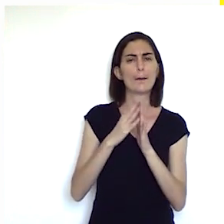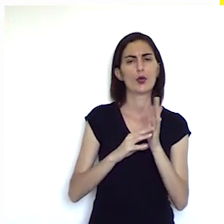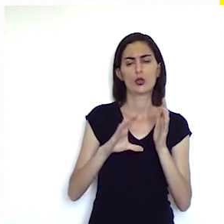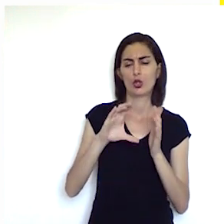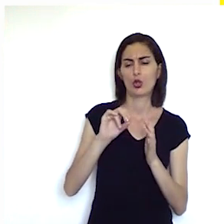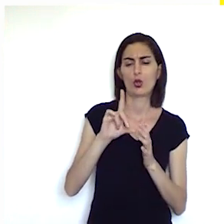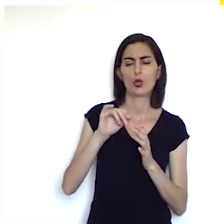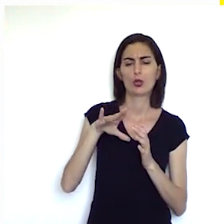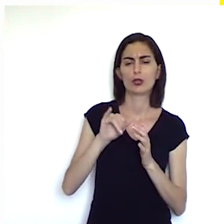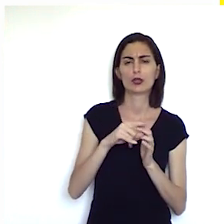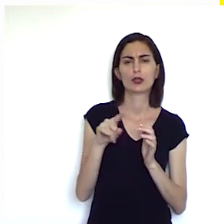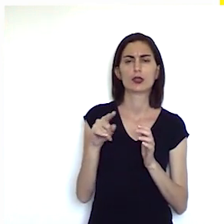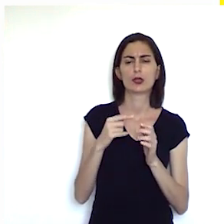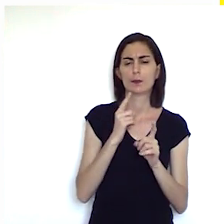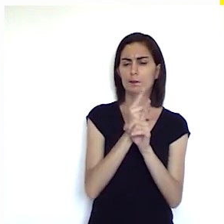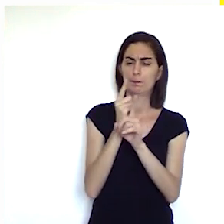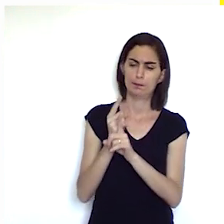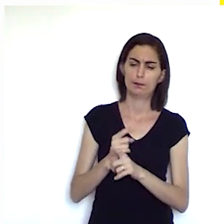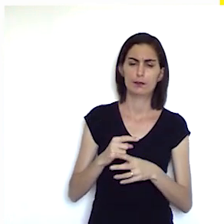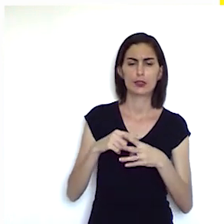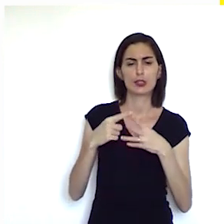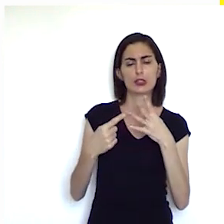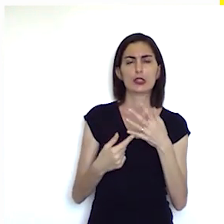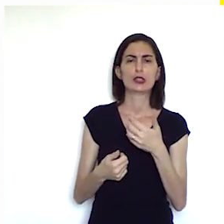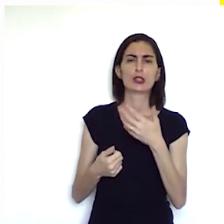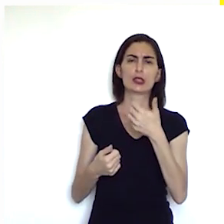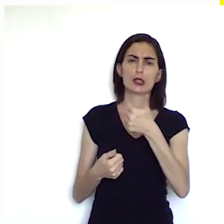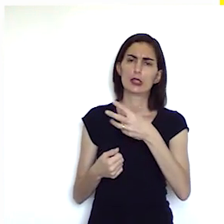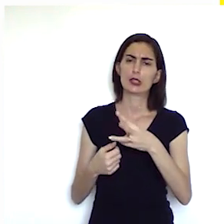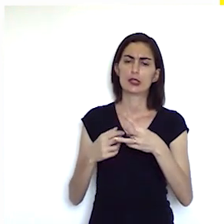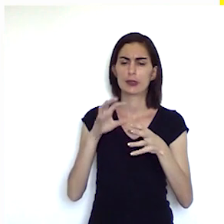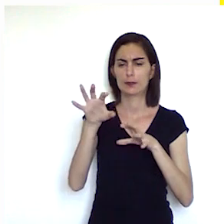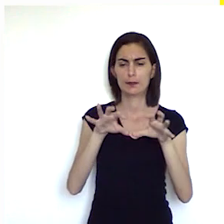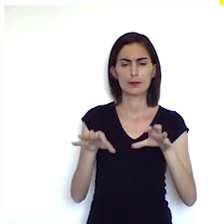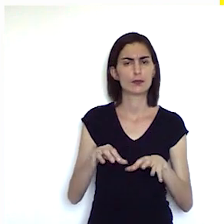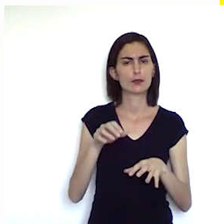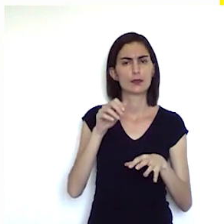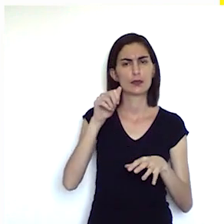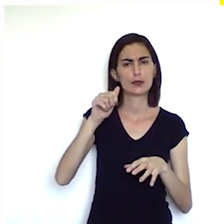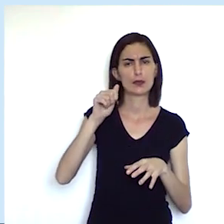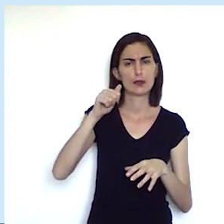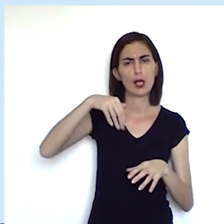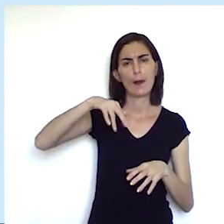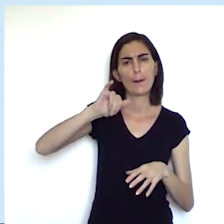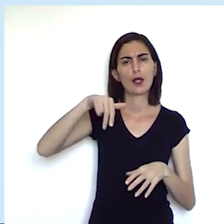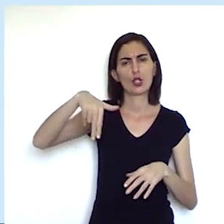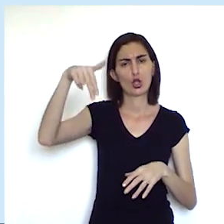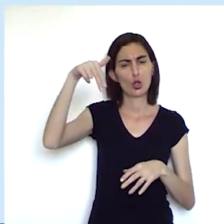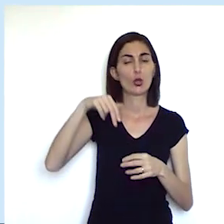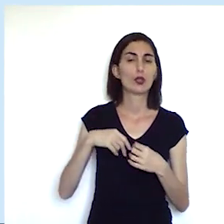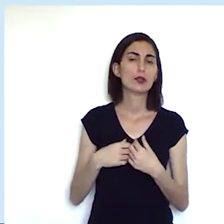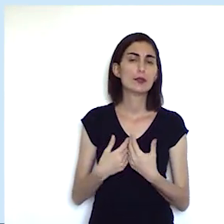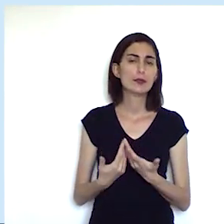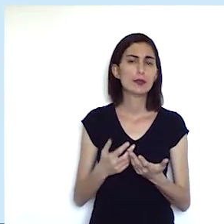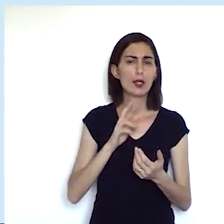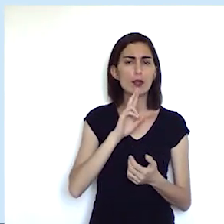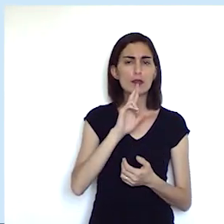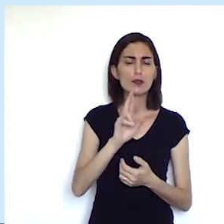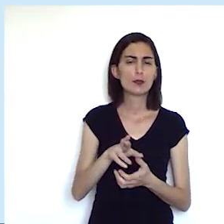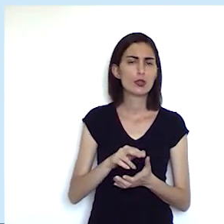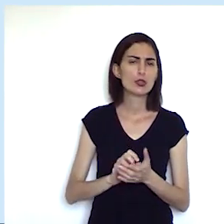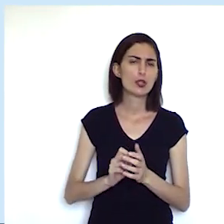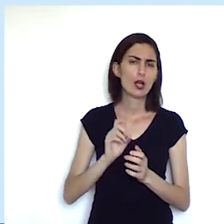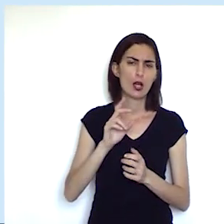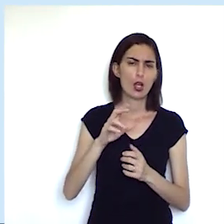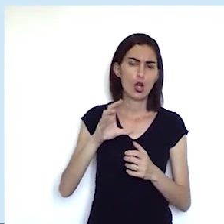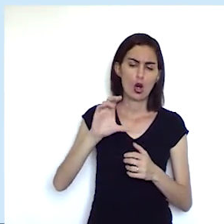podemos identificar entre as 13 colônias britânicas da América do Norte então a resposta para isso aí é